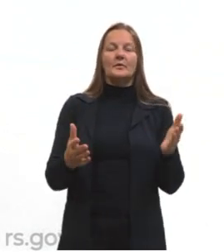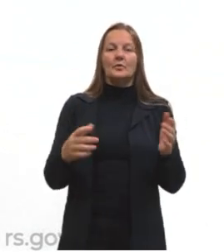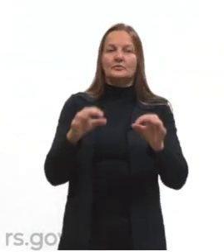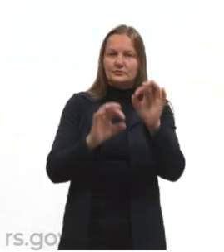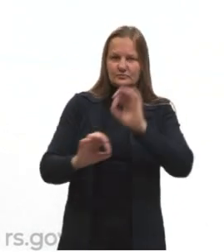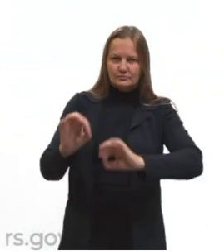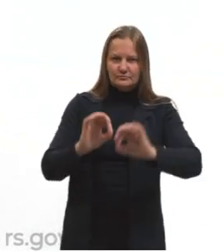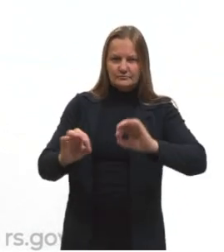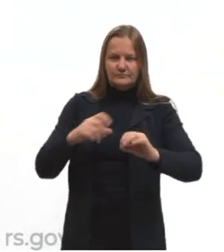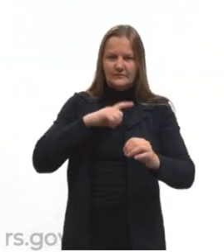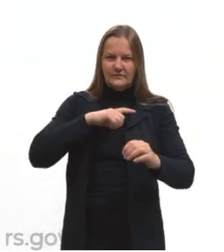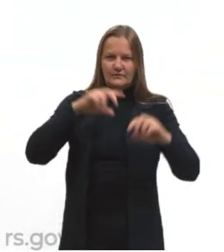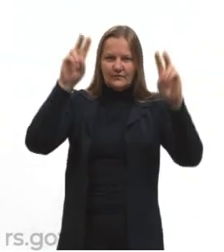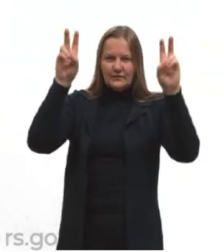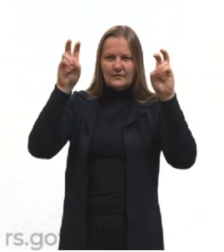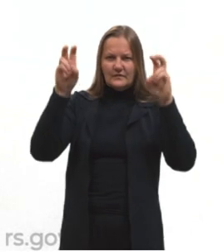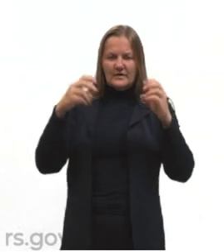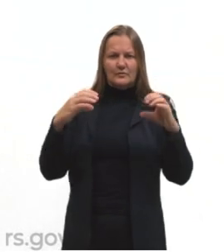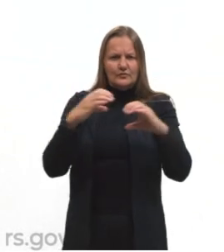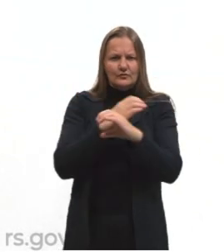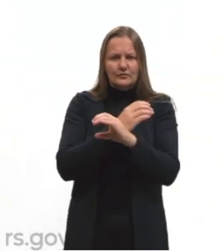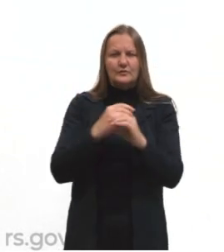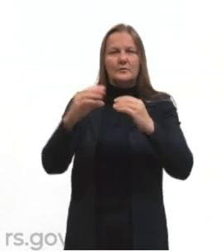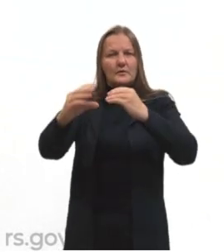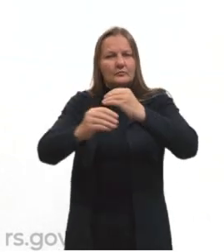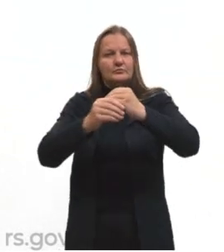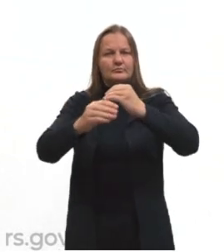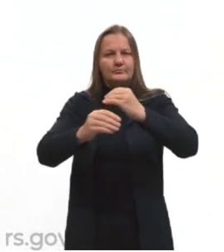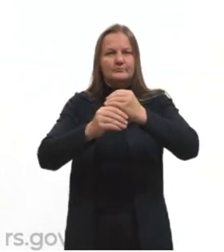integrantes e dos termos acessórios.